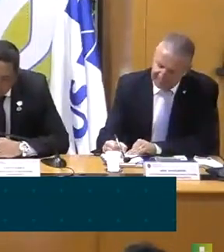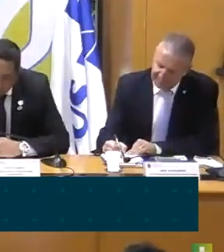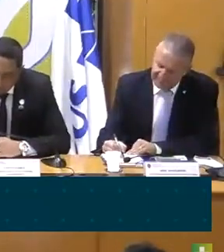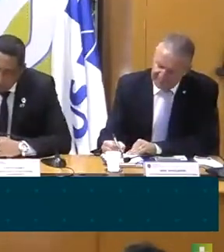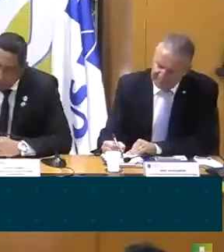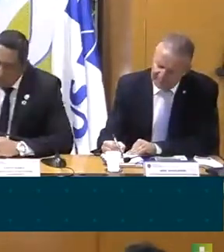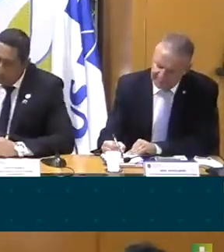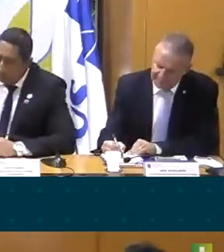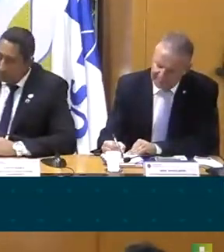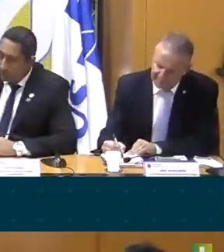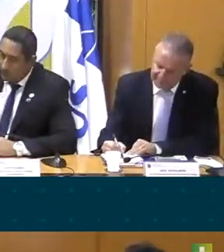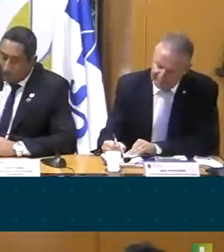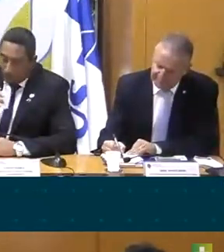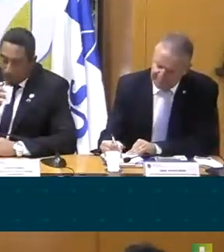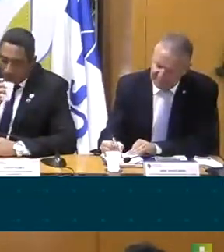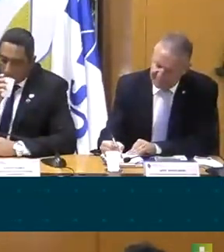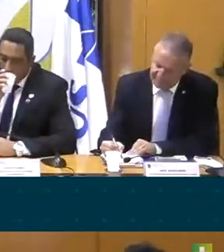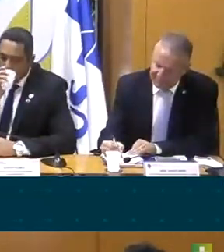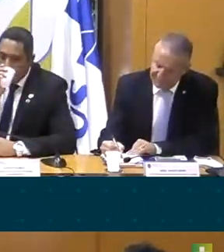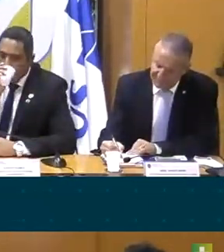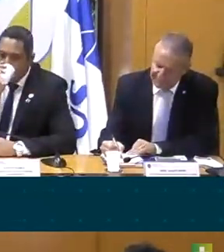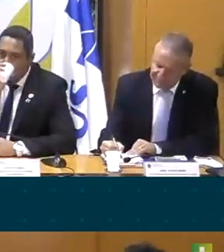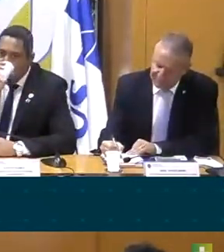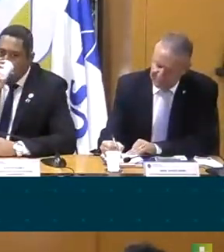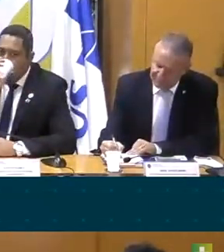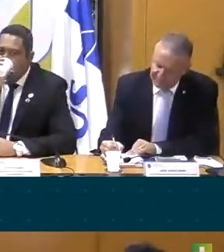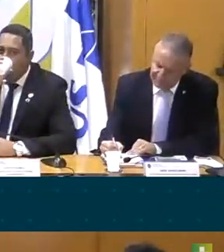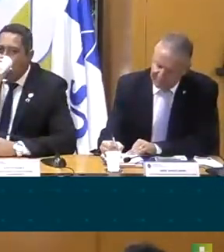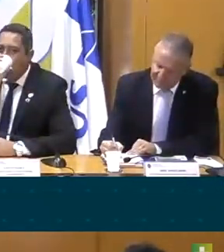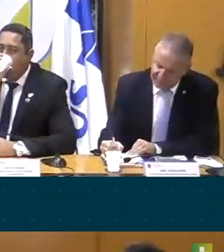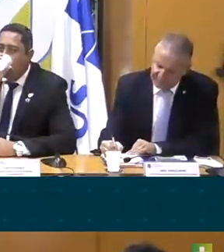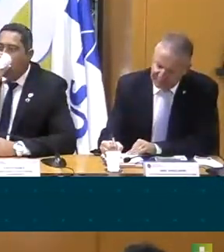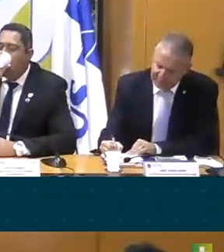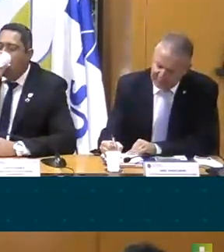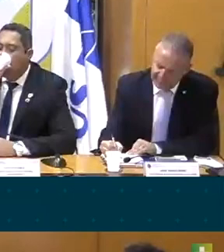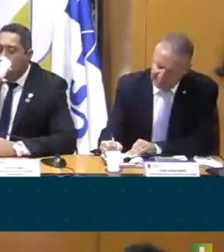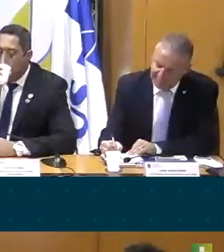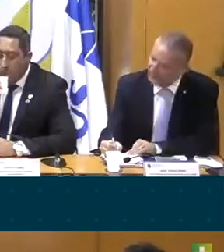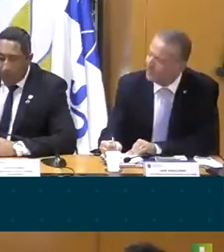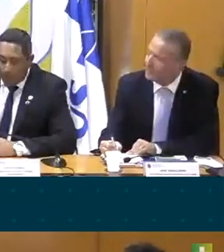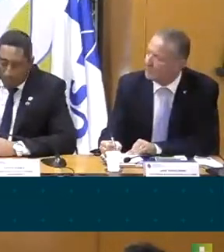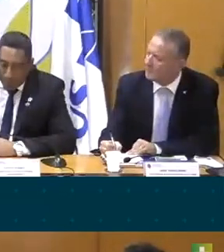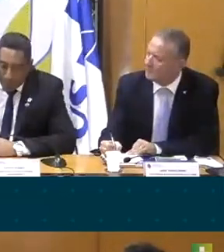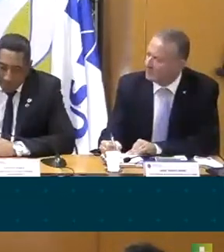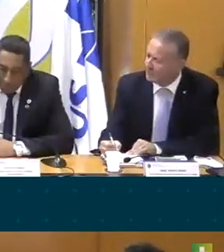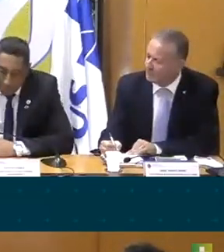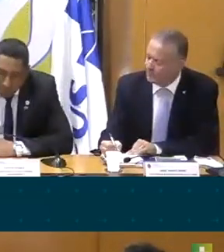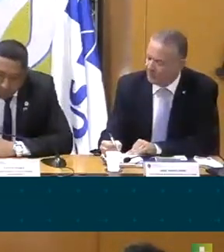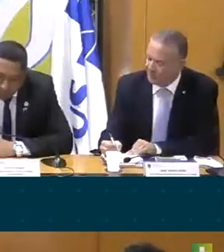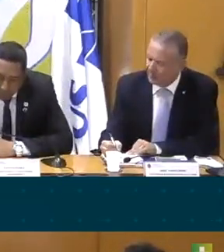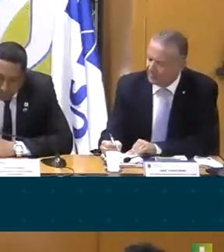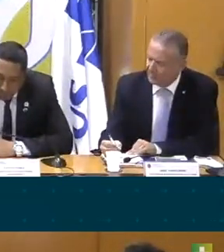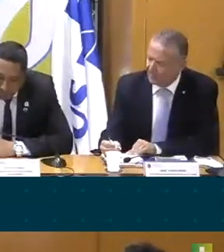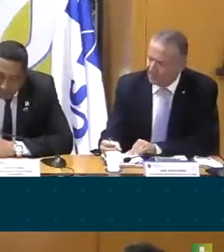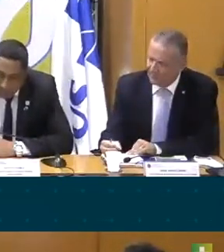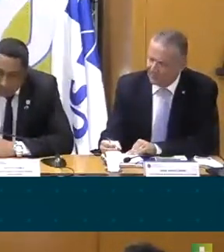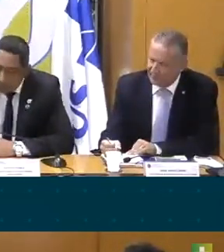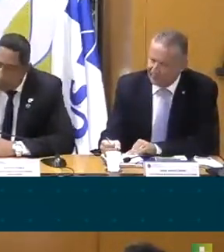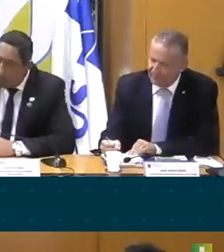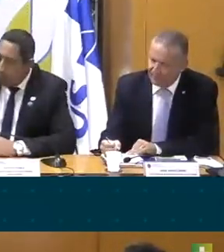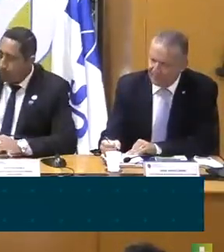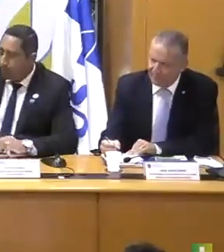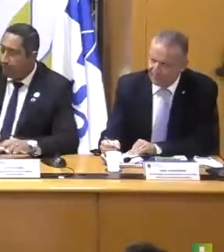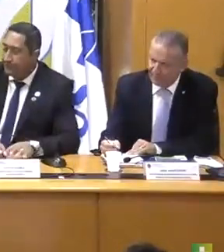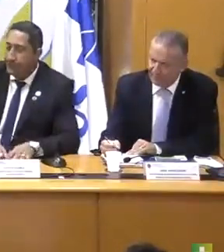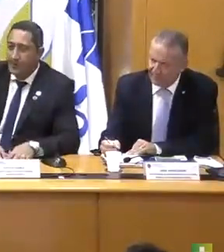menos ou um pouquinho mais. Foram investidos quase 6 milhões de reais para a confecção dessa caderneta. E por